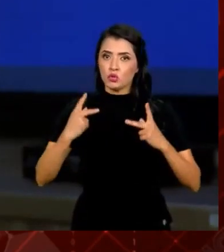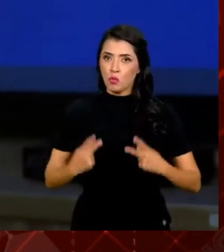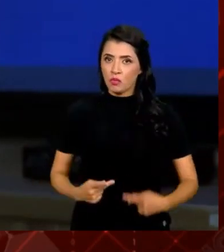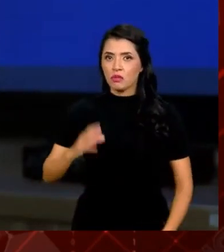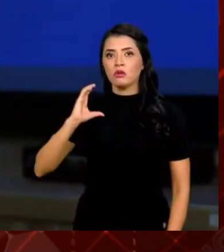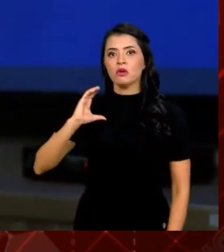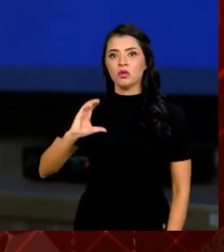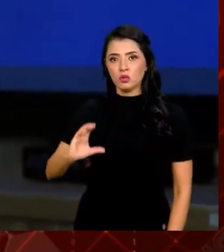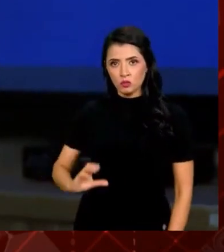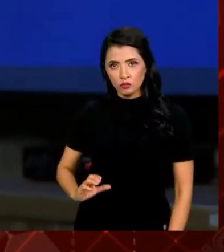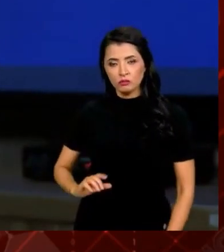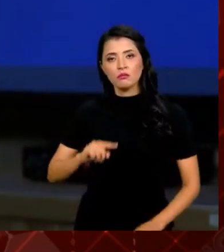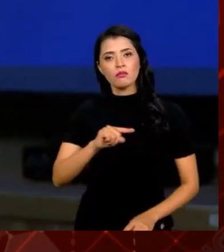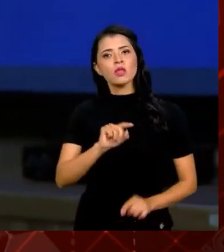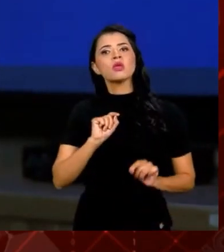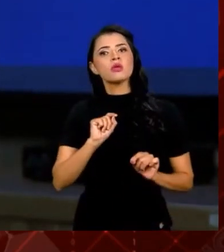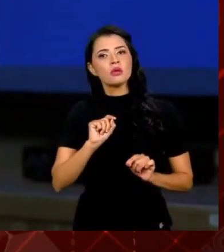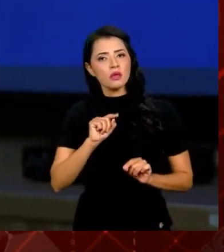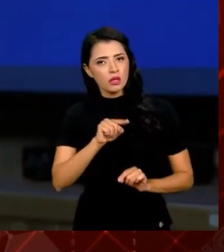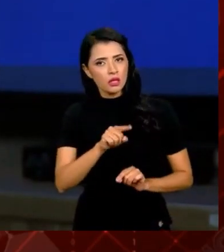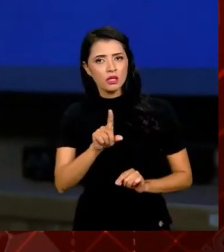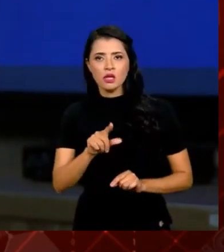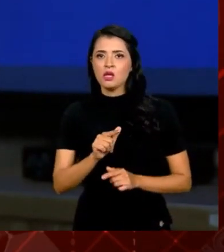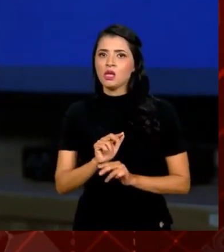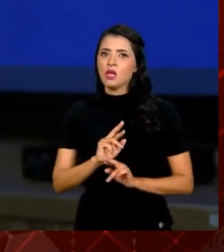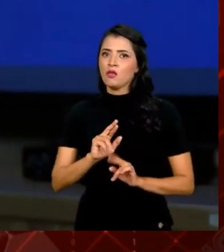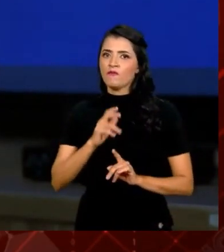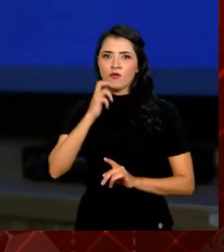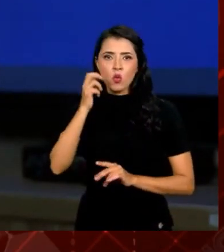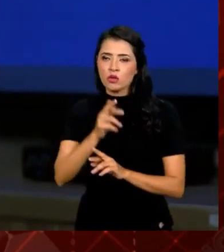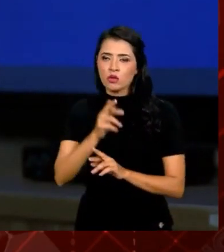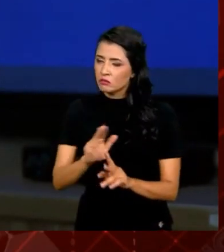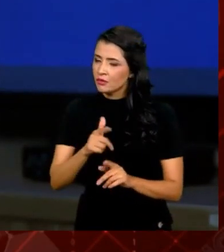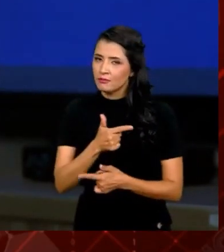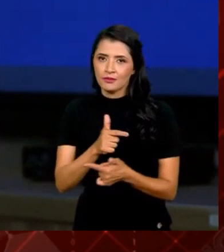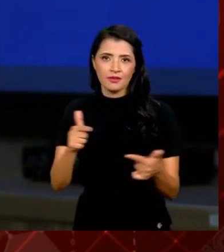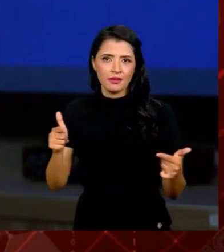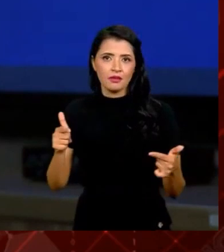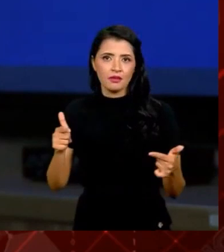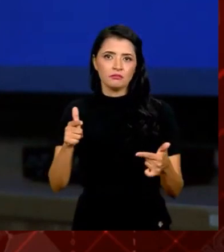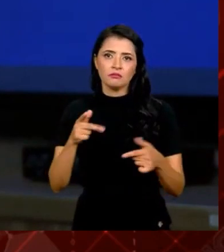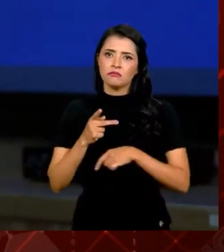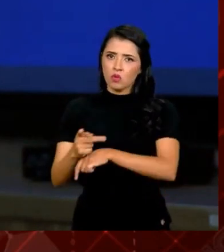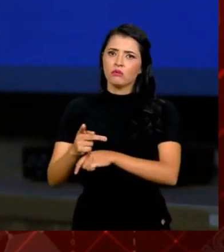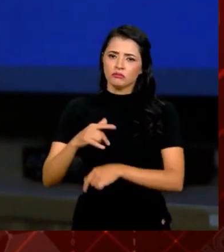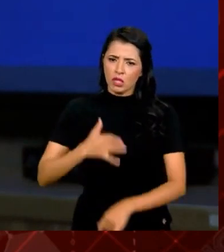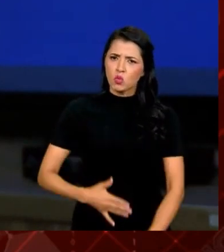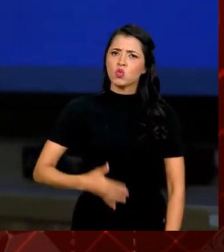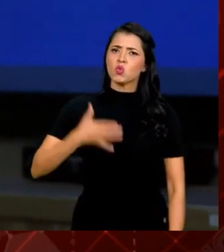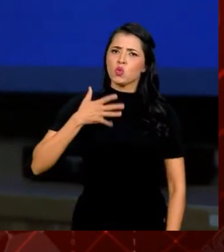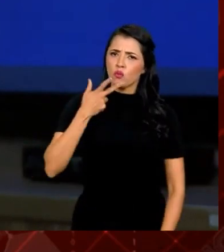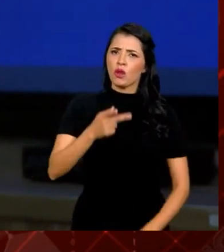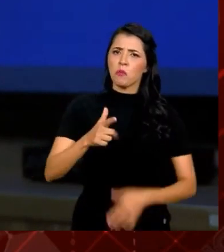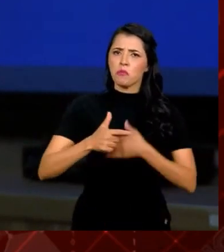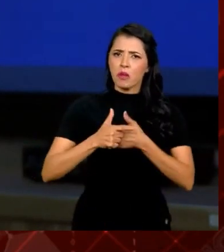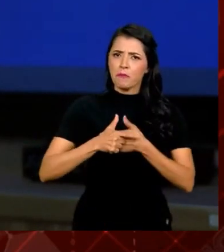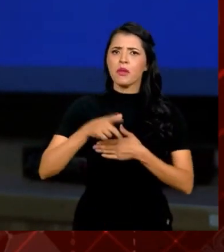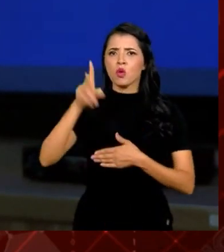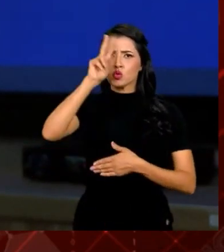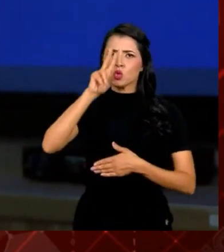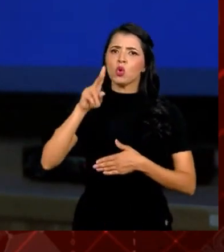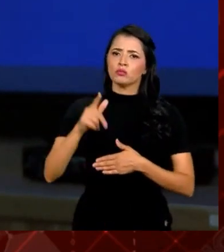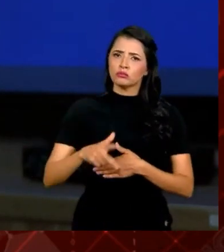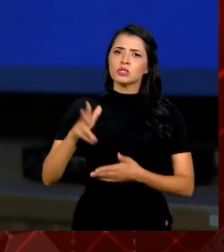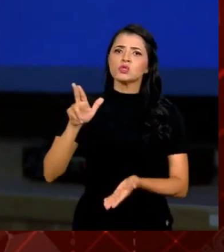Cidadania, ele não tem vergonha, muito pelo contrário, tem muito orgulho de assumir um papel histórico que